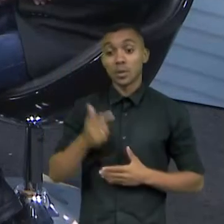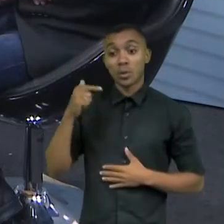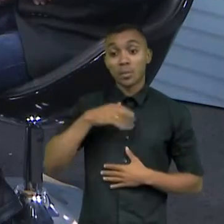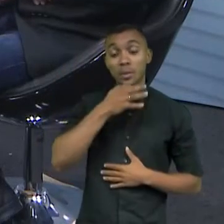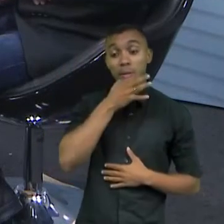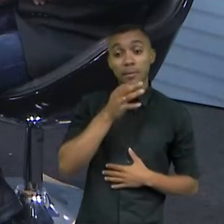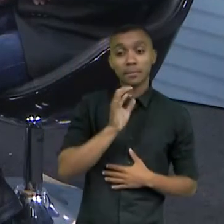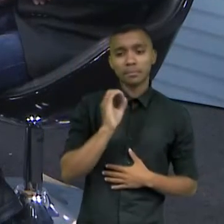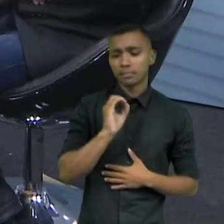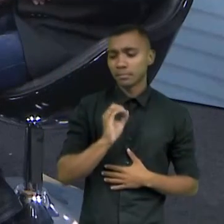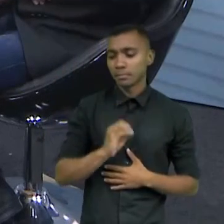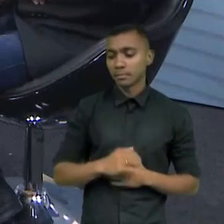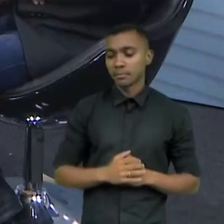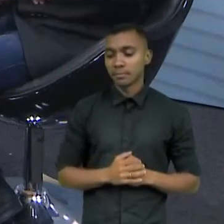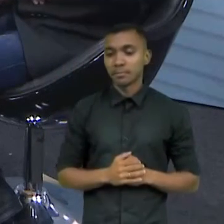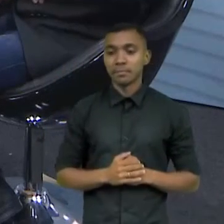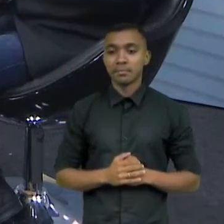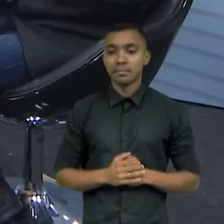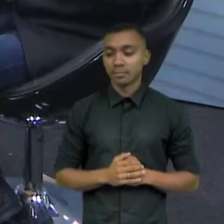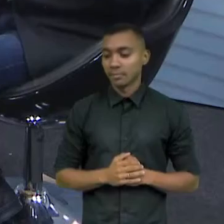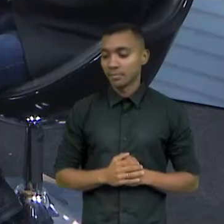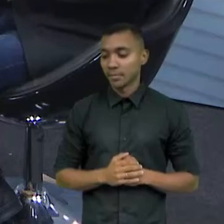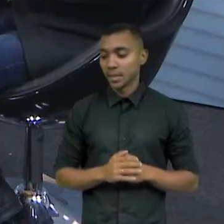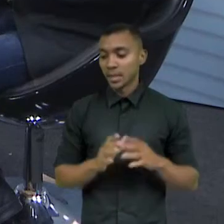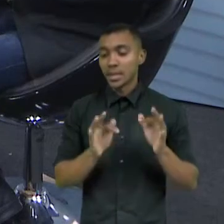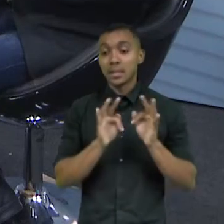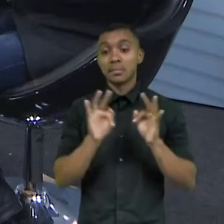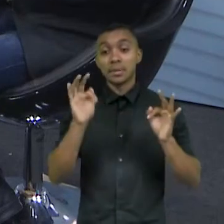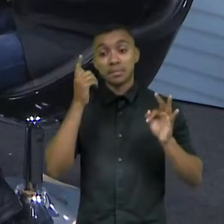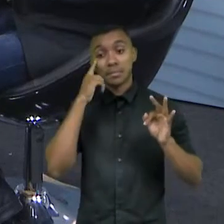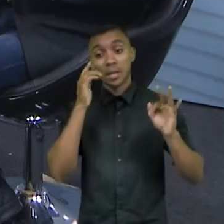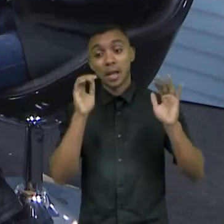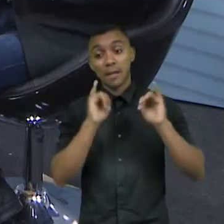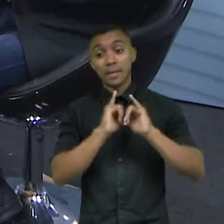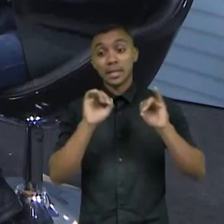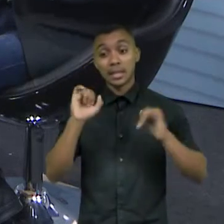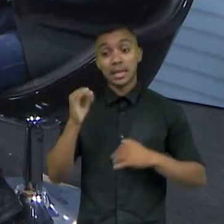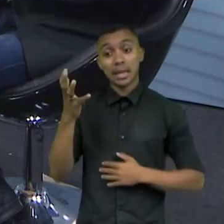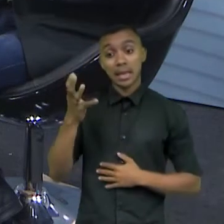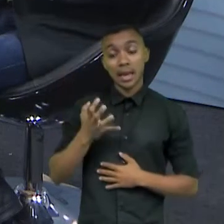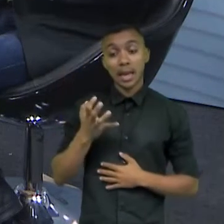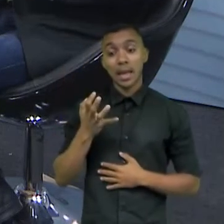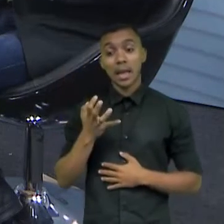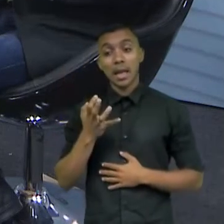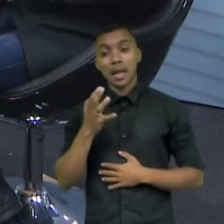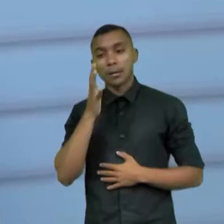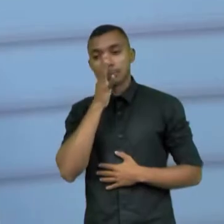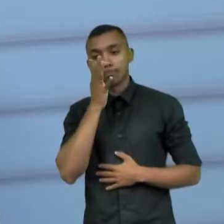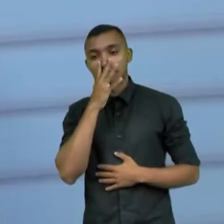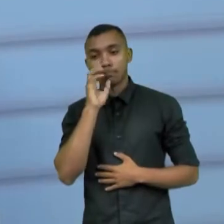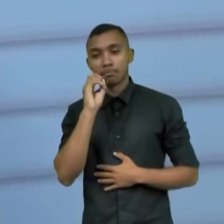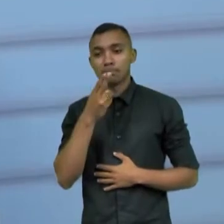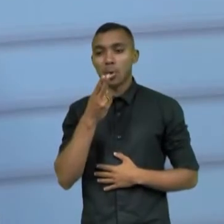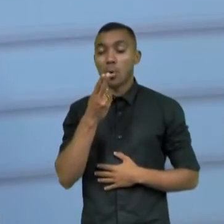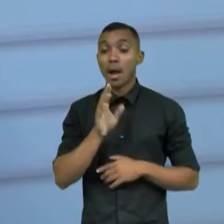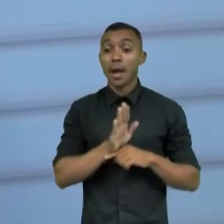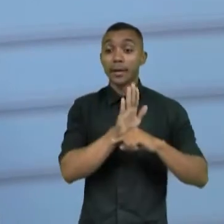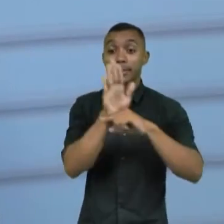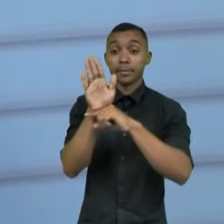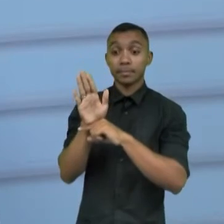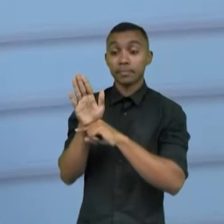Obrigado. Não, eu queria só deixar o contato de e-mail, né? Para quem tiver interesse em entrar em contato. Quem quiser, de alguma forma, tirar alguma dúvida ou contribuir.